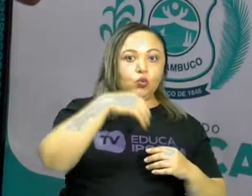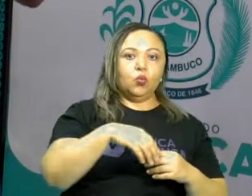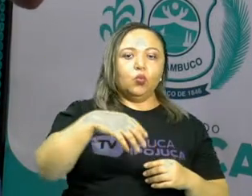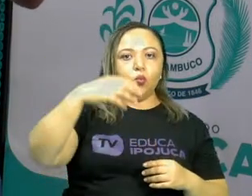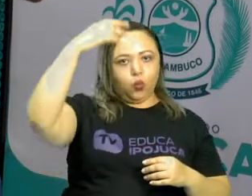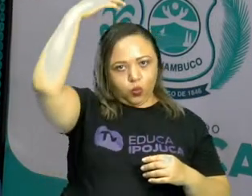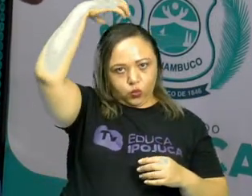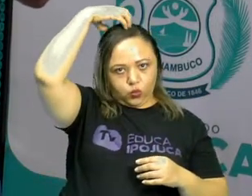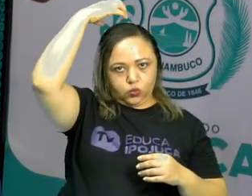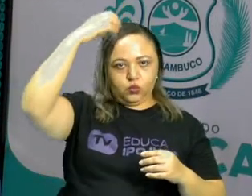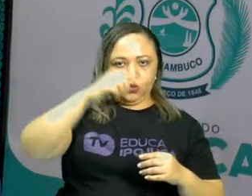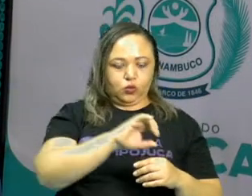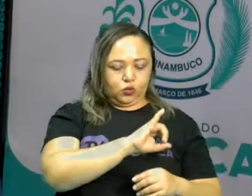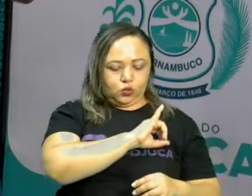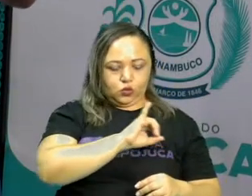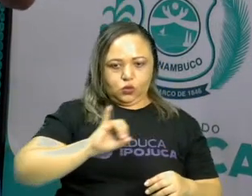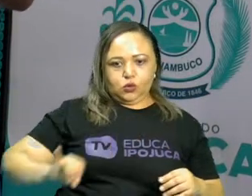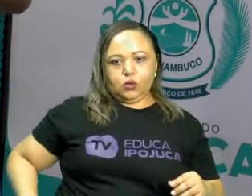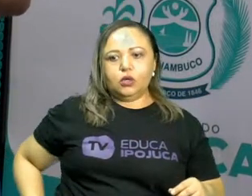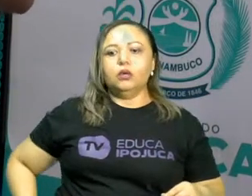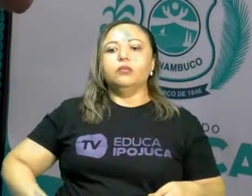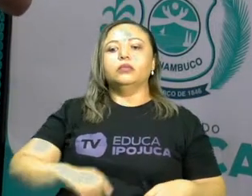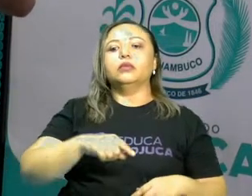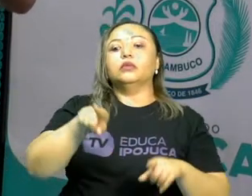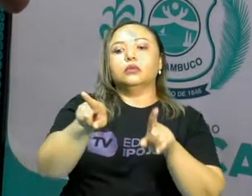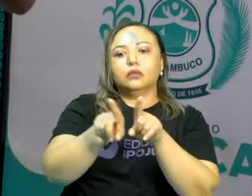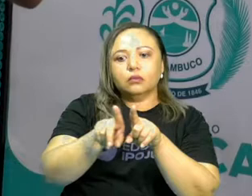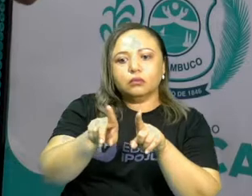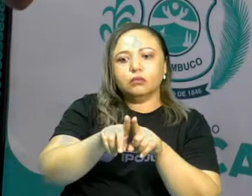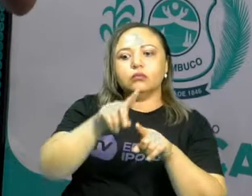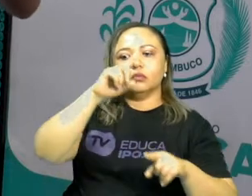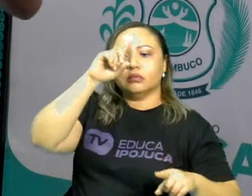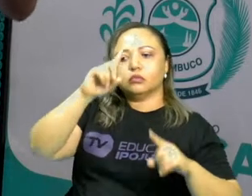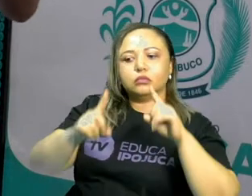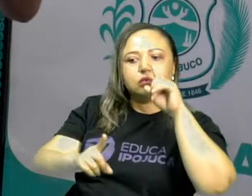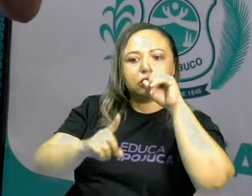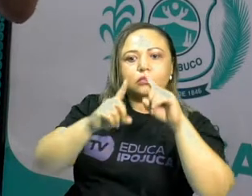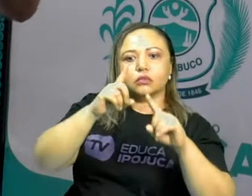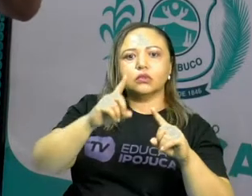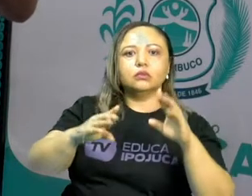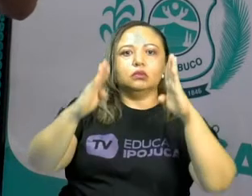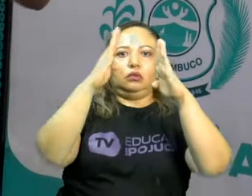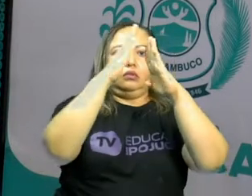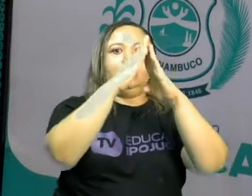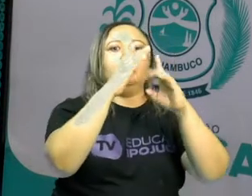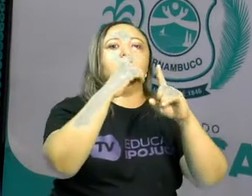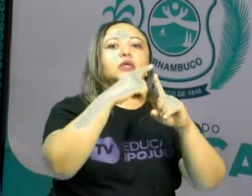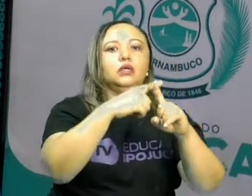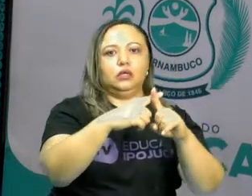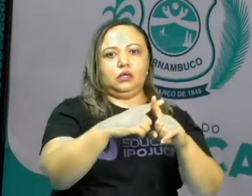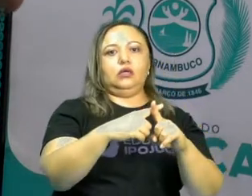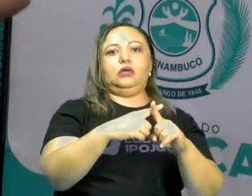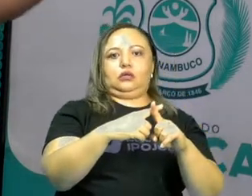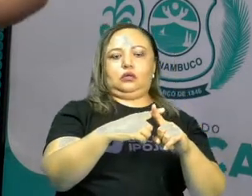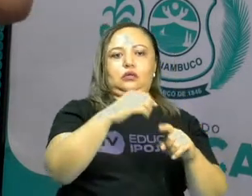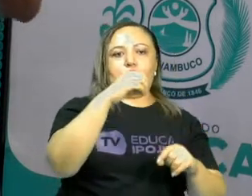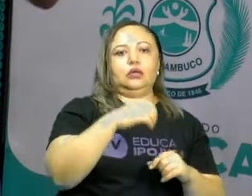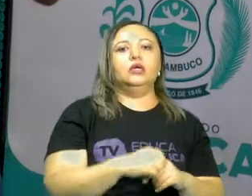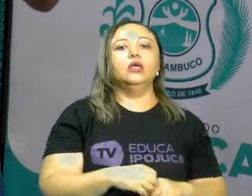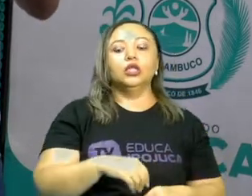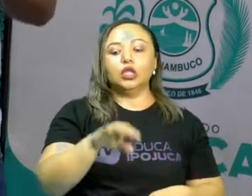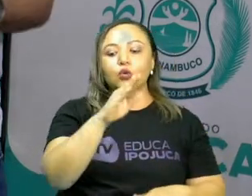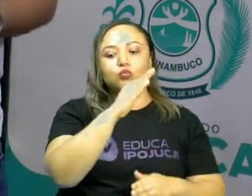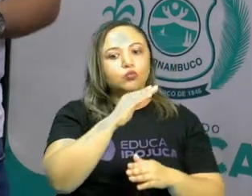poderes de influência sobre a igreja, às vezes interferindo em decisões até mesmo do papa. Então,